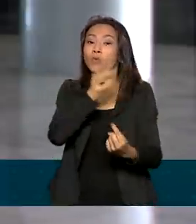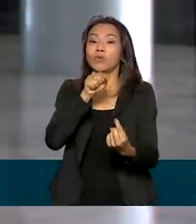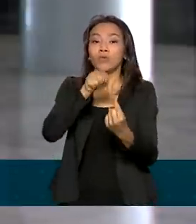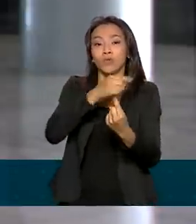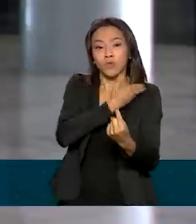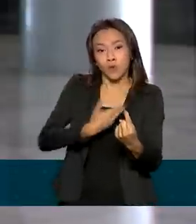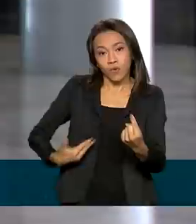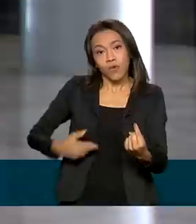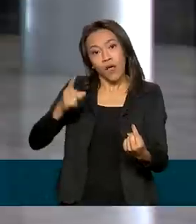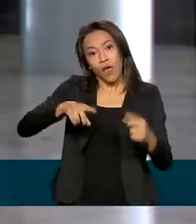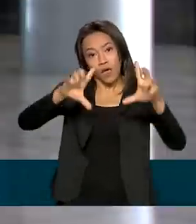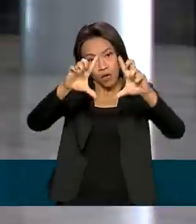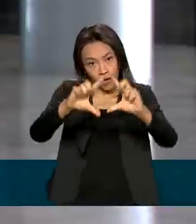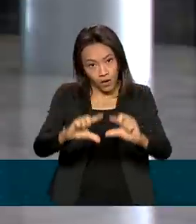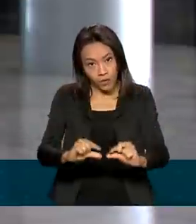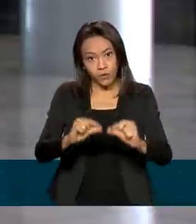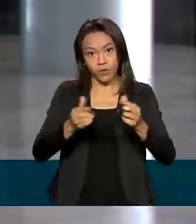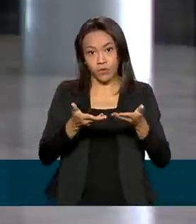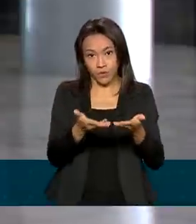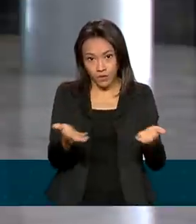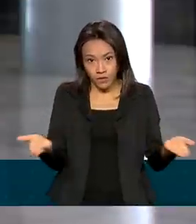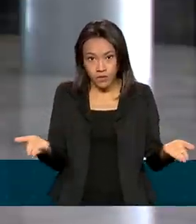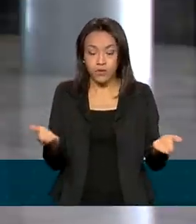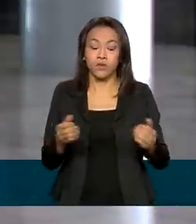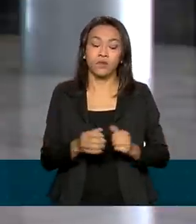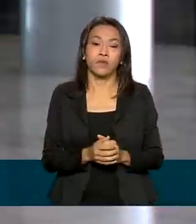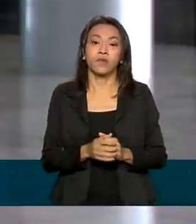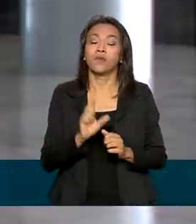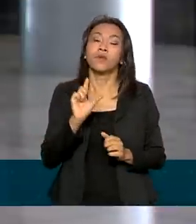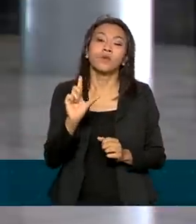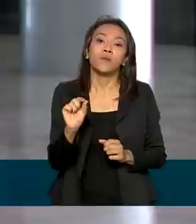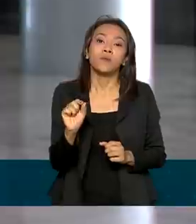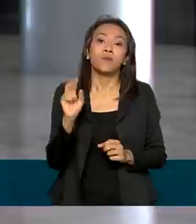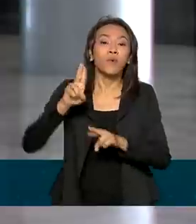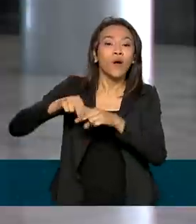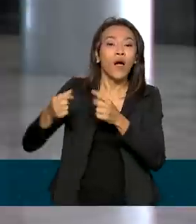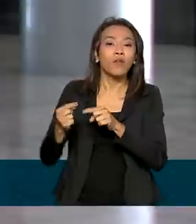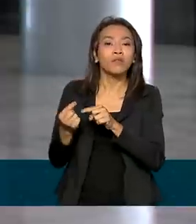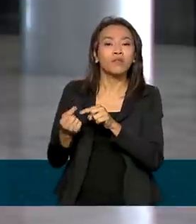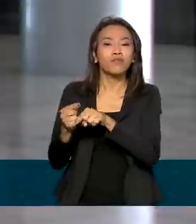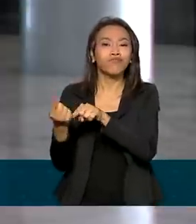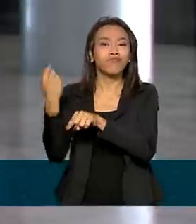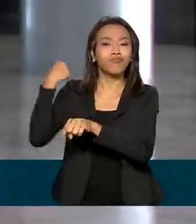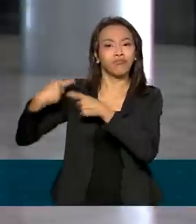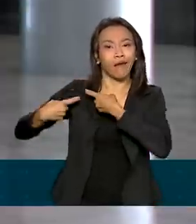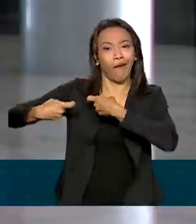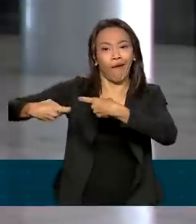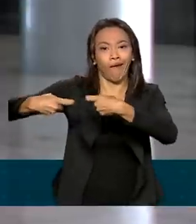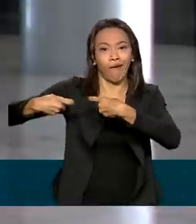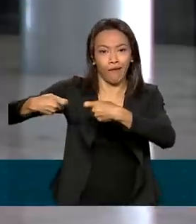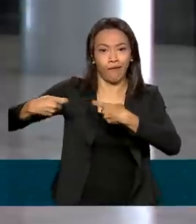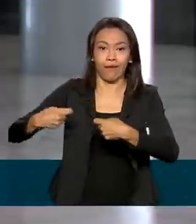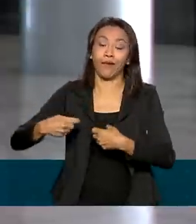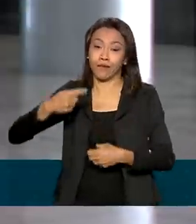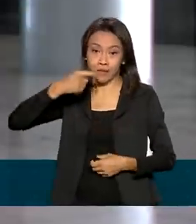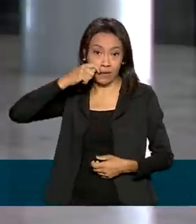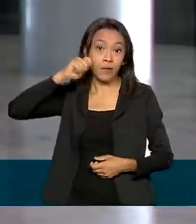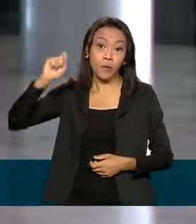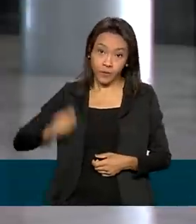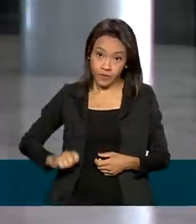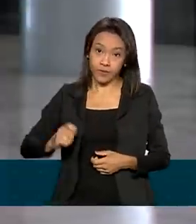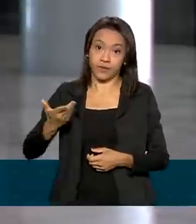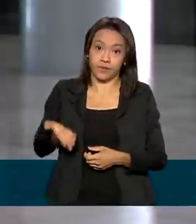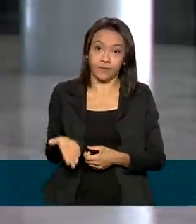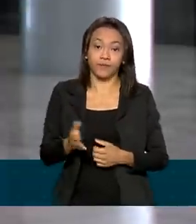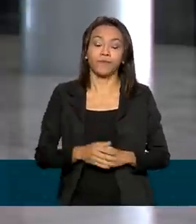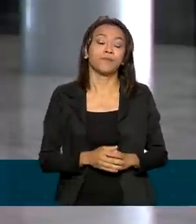pressões inflacionárias atuais que vêm principalmente da guerra da Ucrânia e também da pandemia de Covid-19. Além